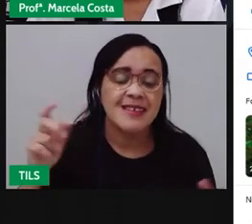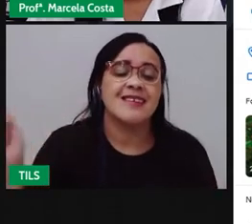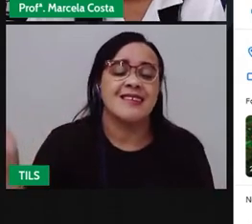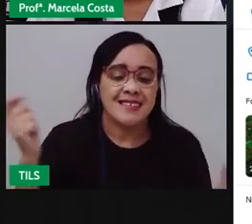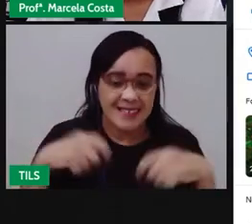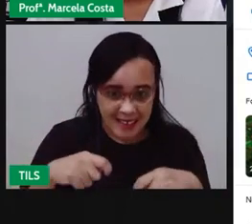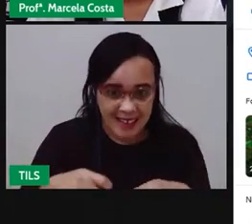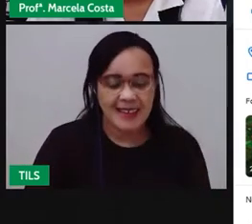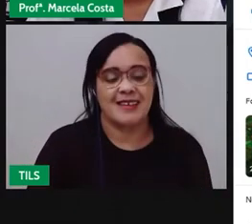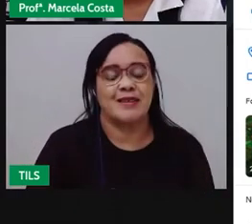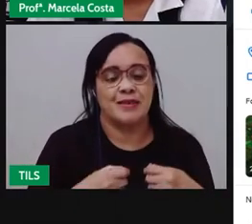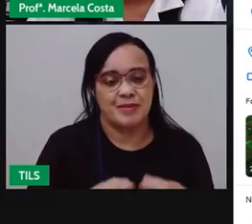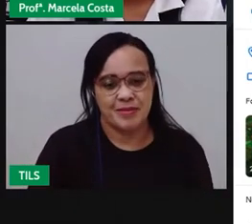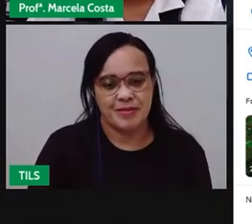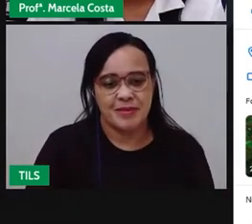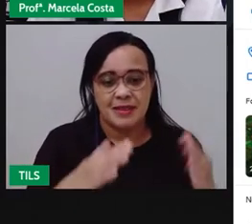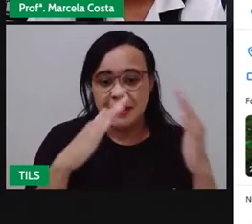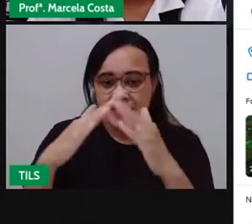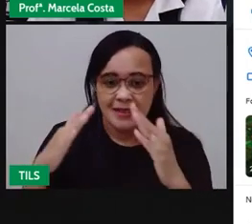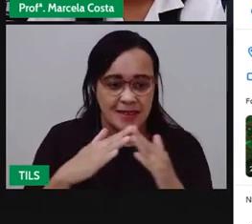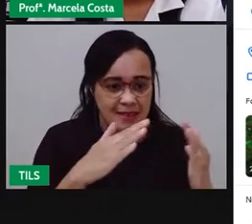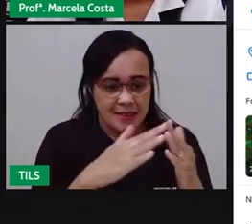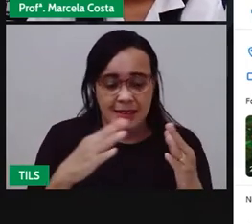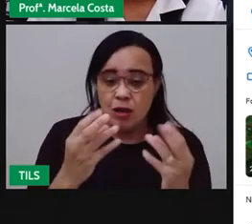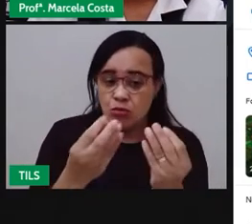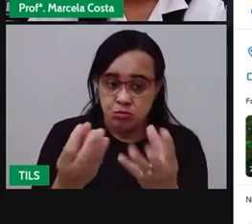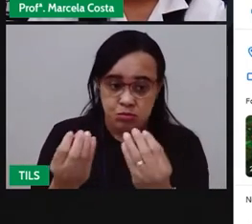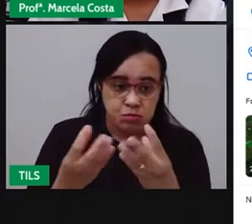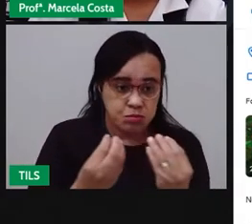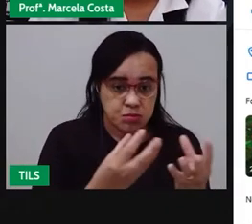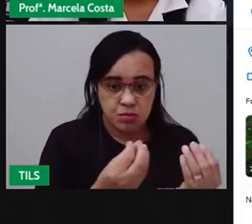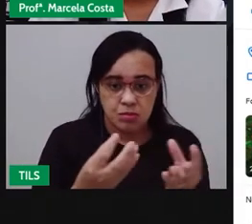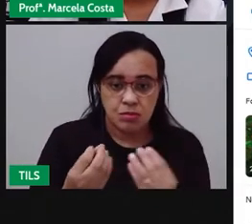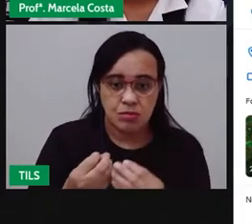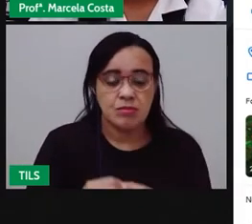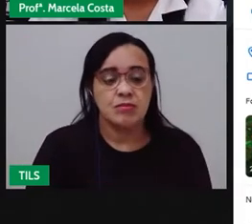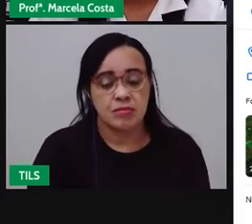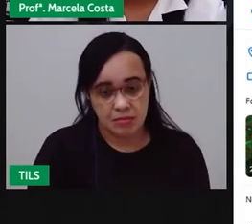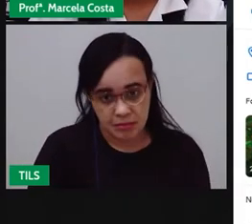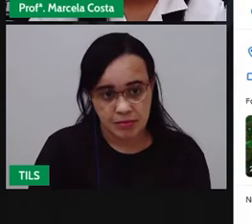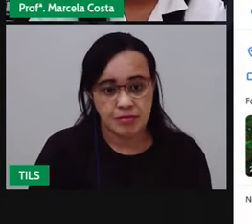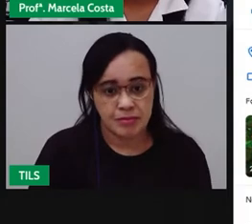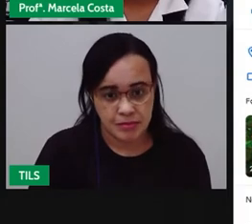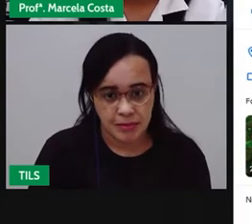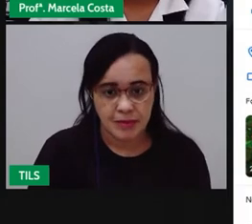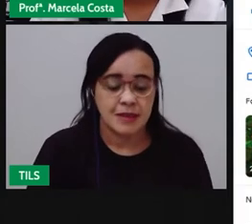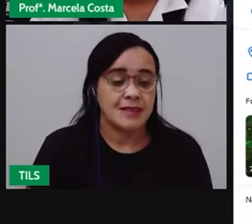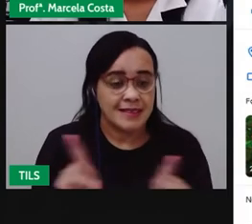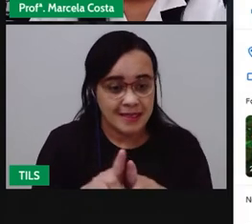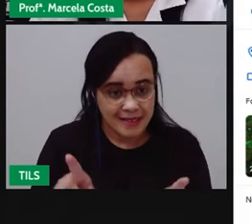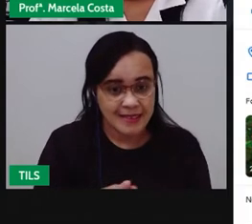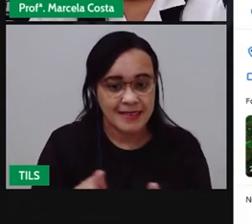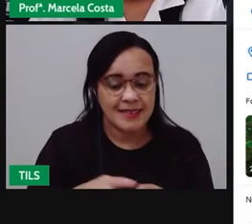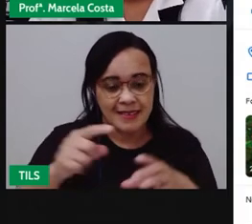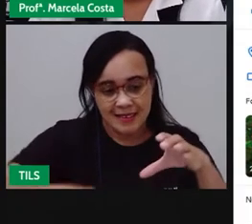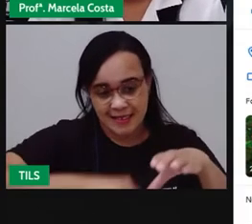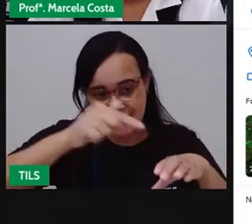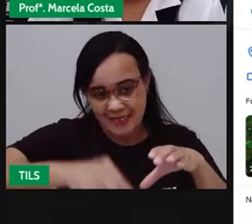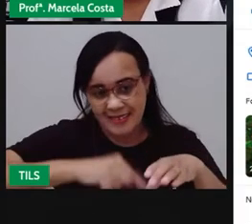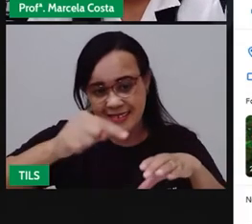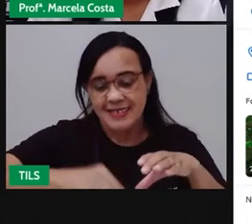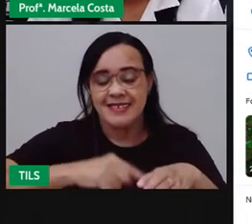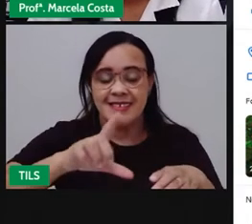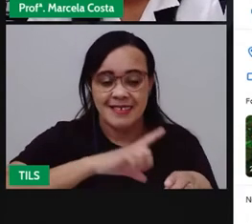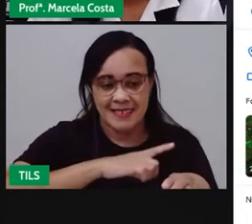Nessa outra rua tem uma quantidade de casas. Eu já vi aqui que tem uma borracharia perto. Tem uma